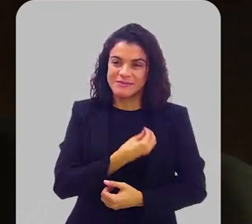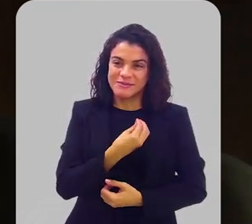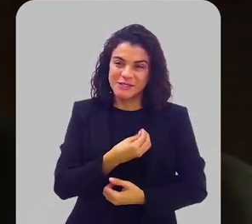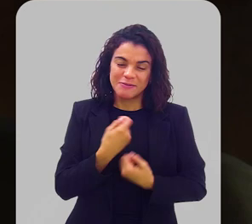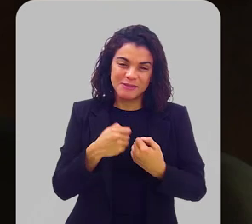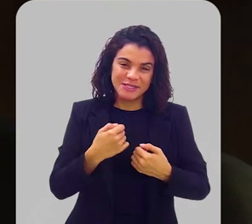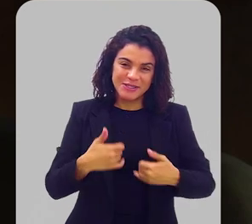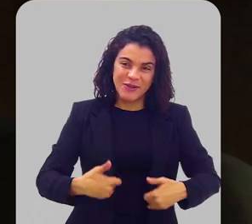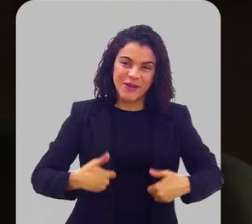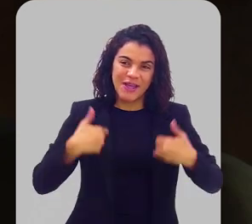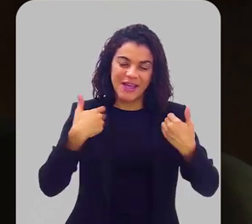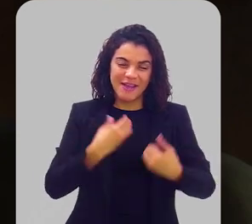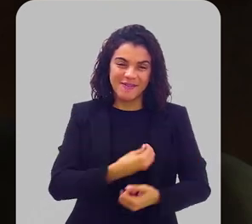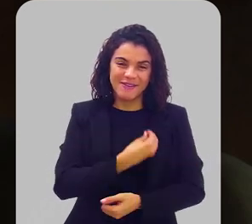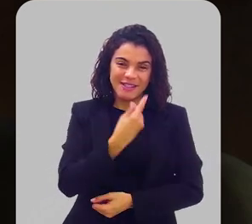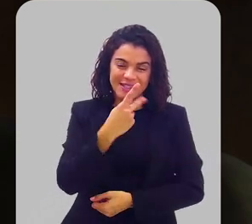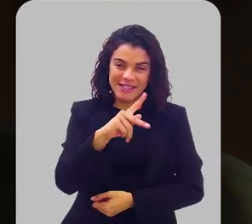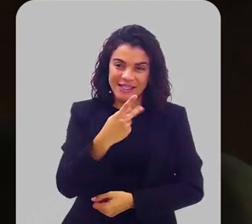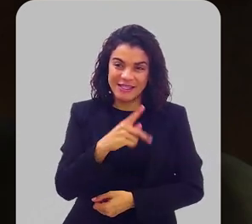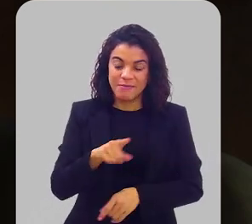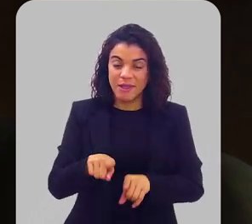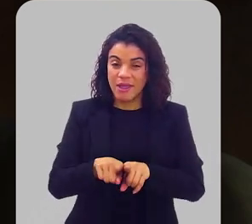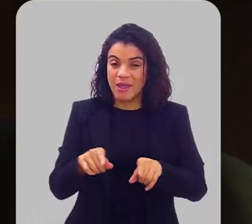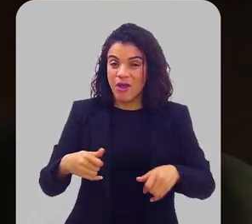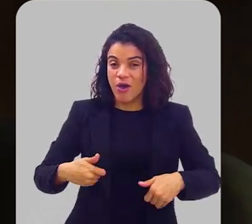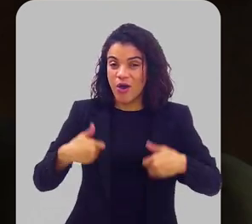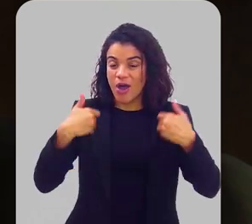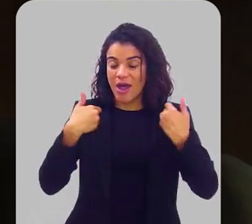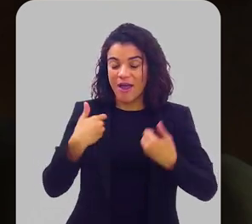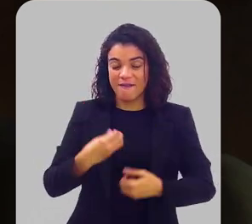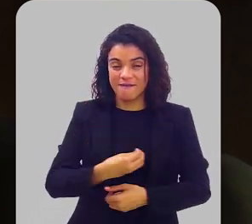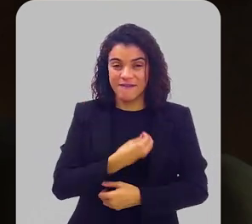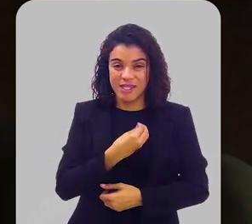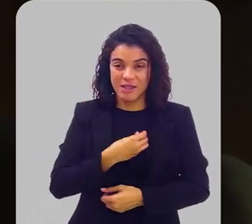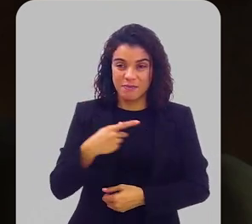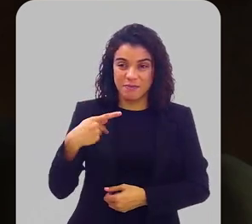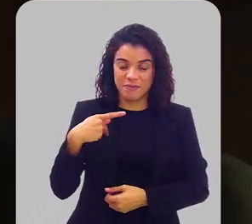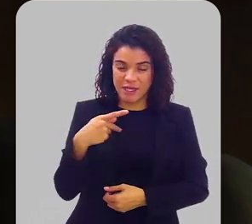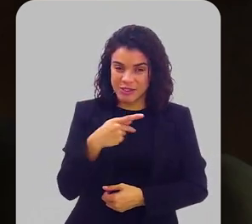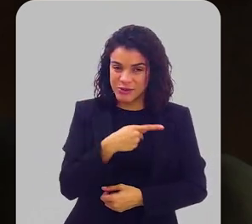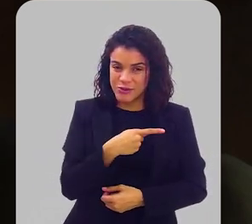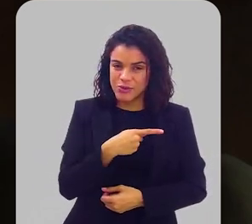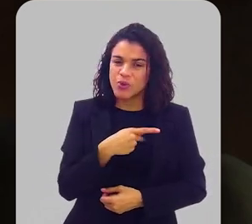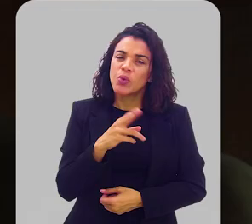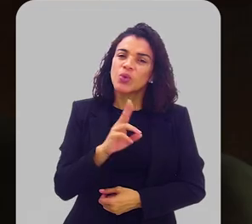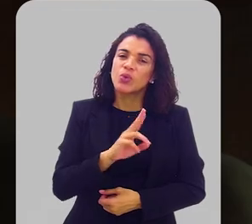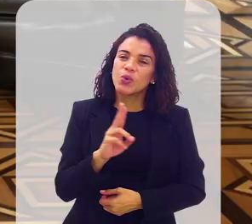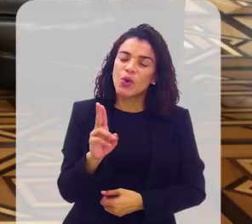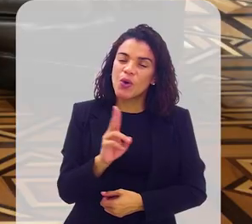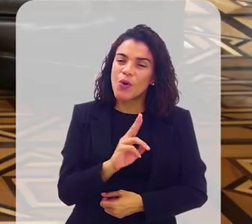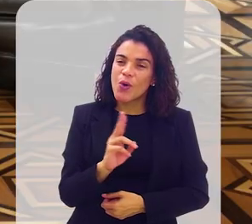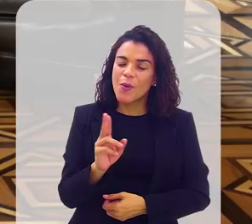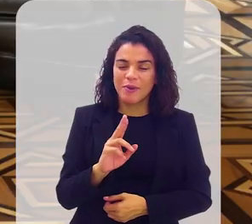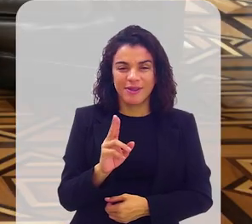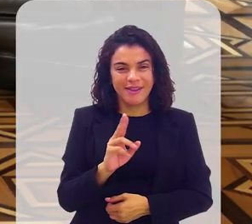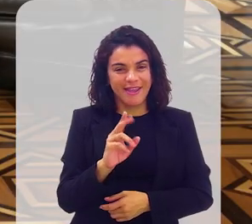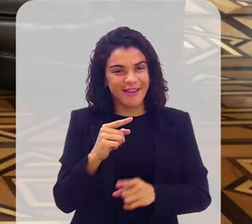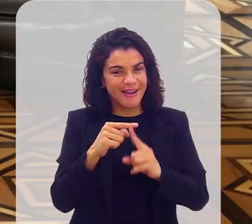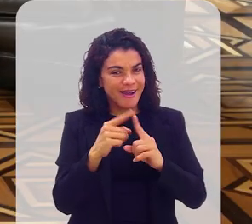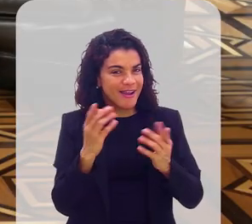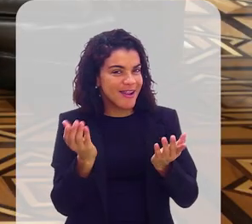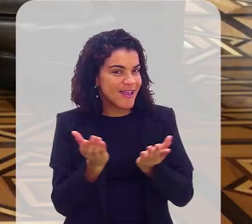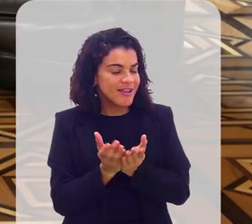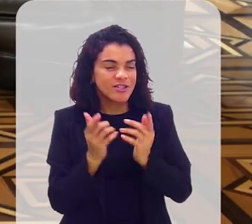preciso honrar a vida dele. E eu quero honrar também a vida dos meus pastores. Por favor, fale o nome dele, o nome da sua igreja,